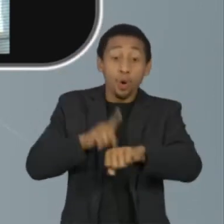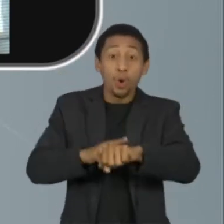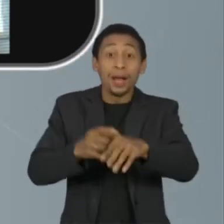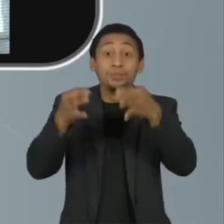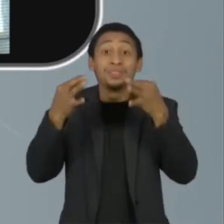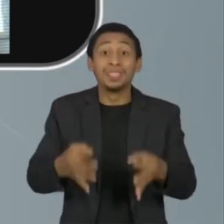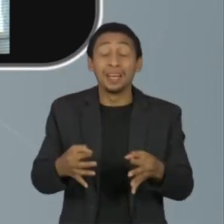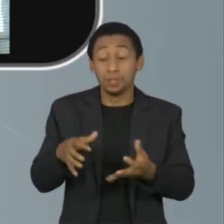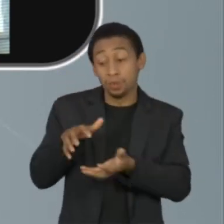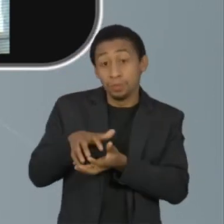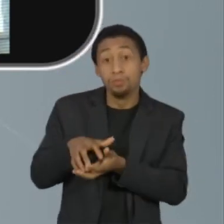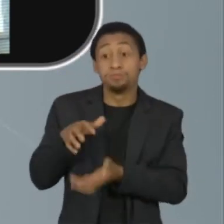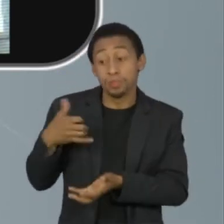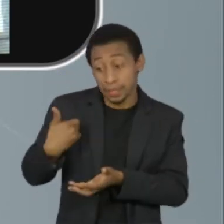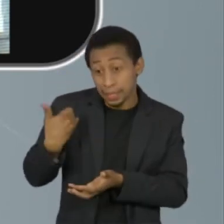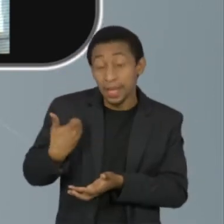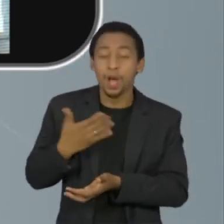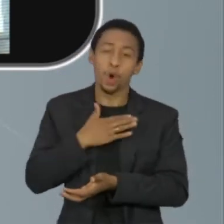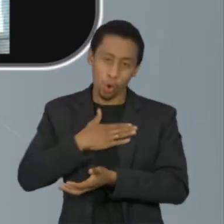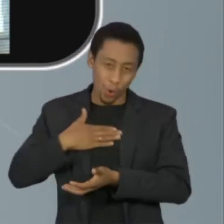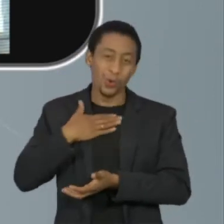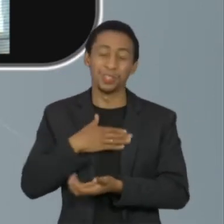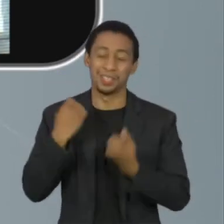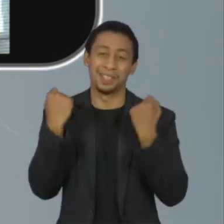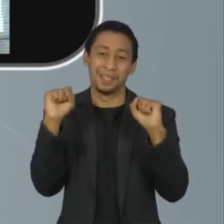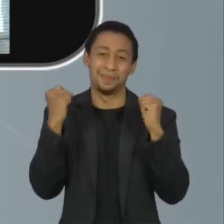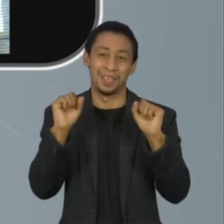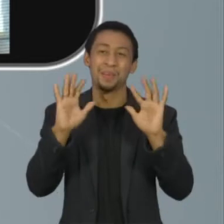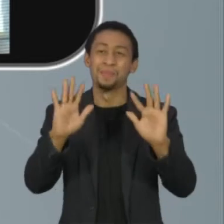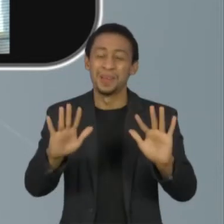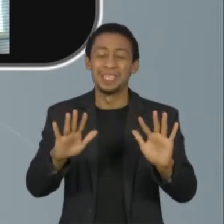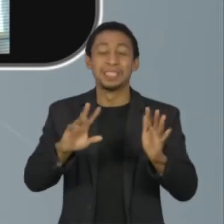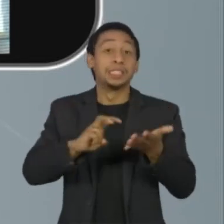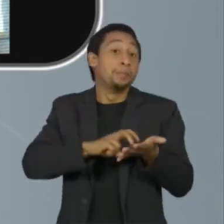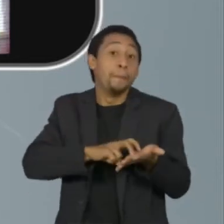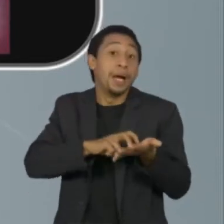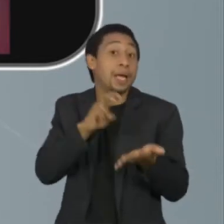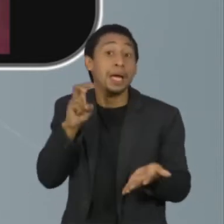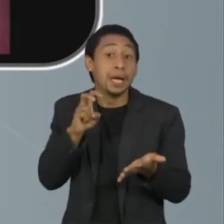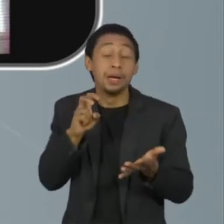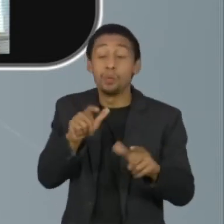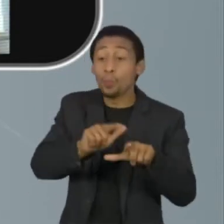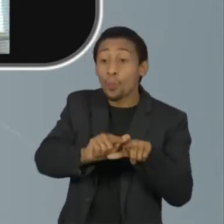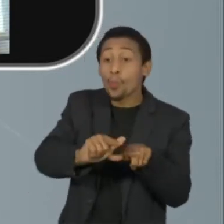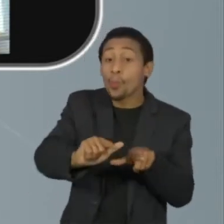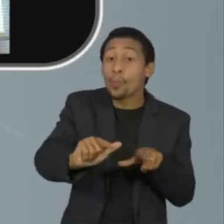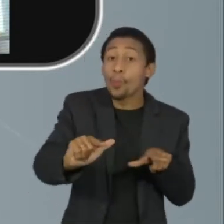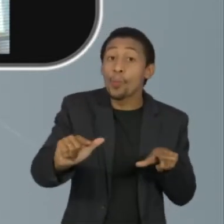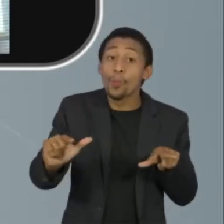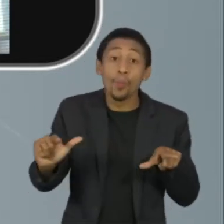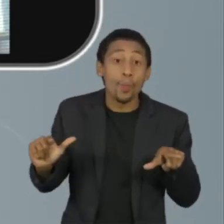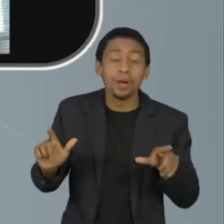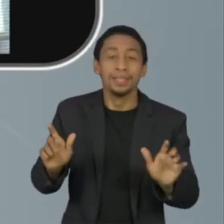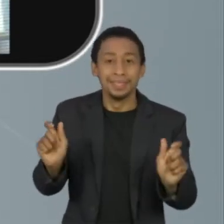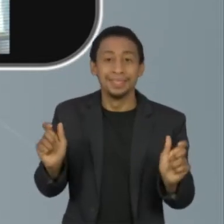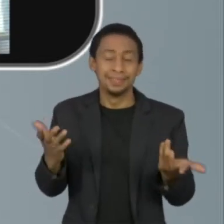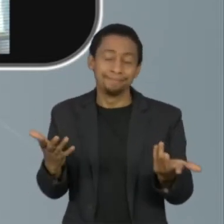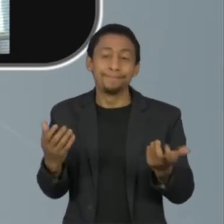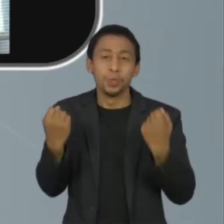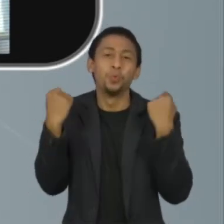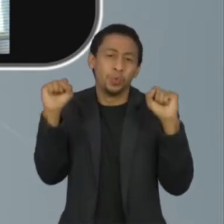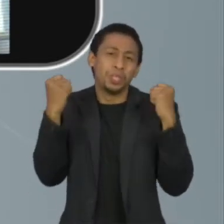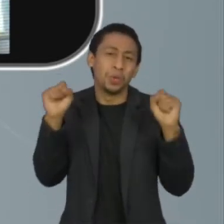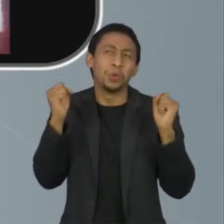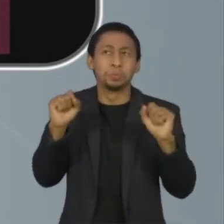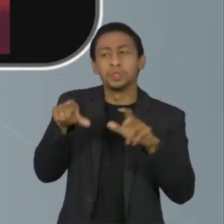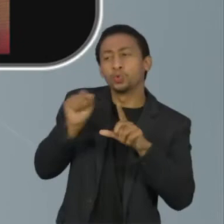mais cedo, no período da manhã, quando as academias são menos ocupadas. Os idosos aderiram a programas